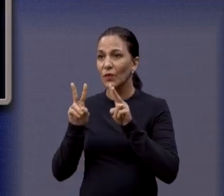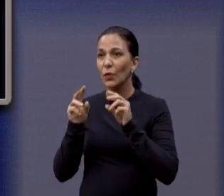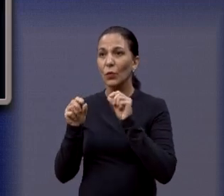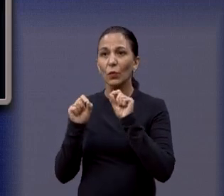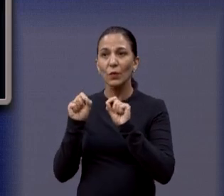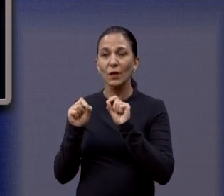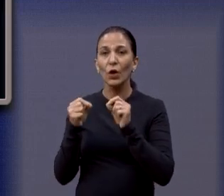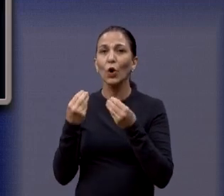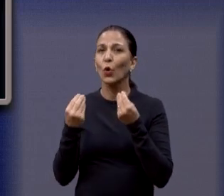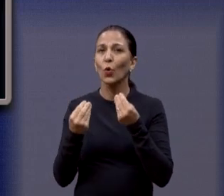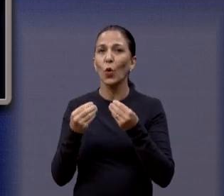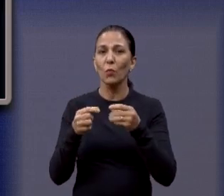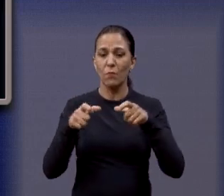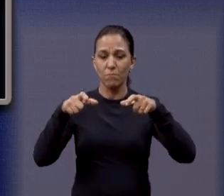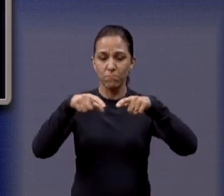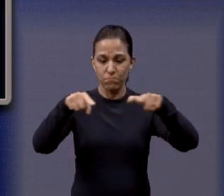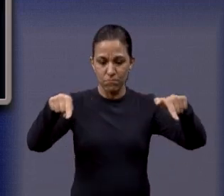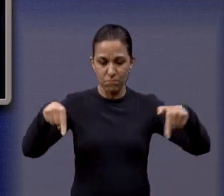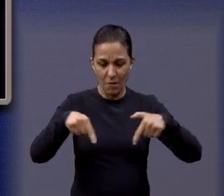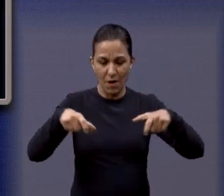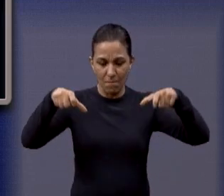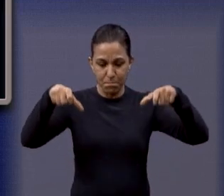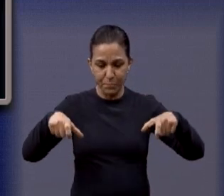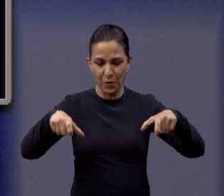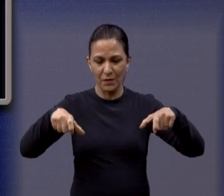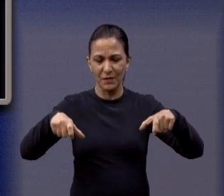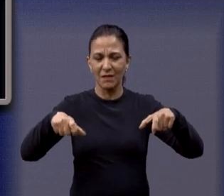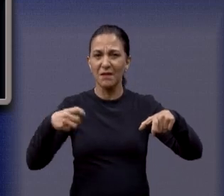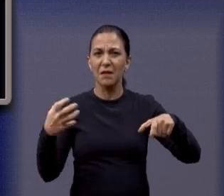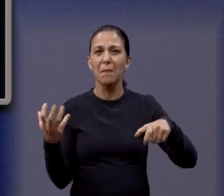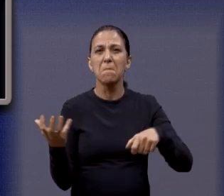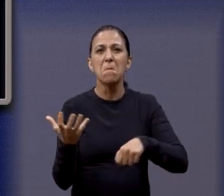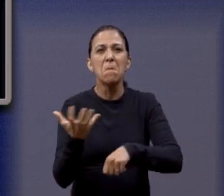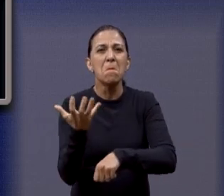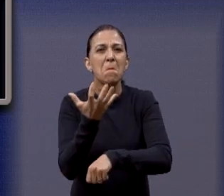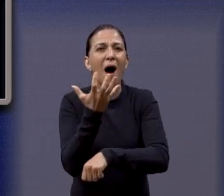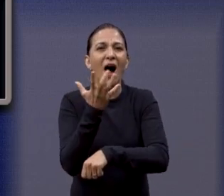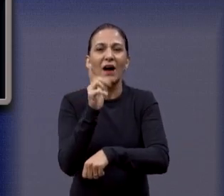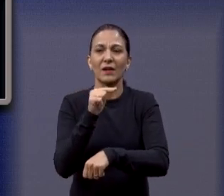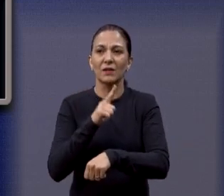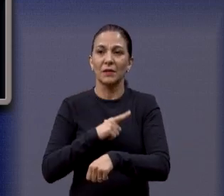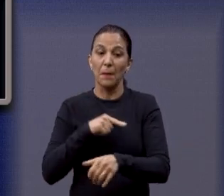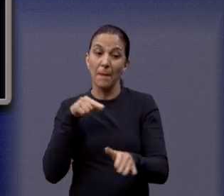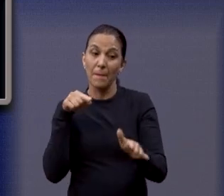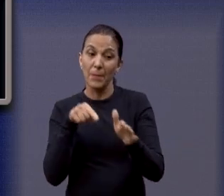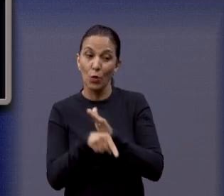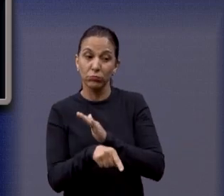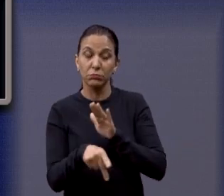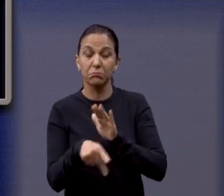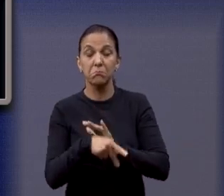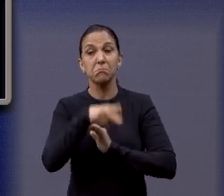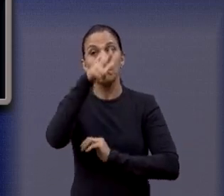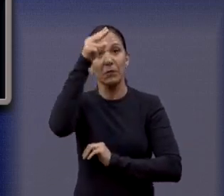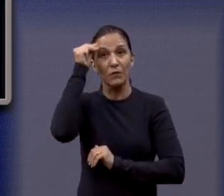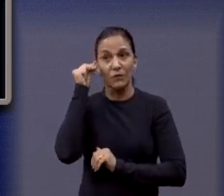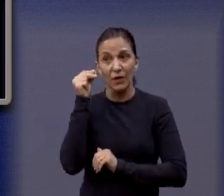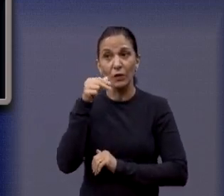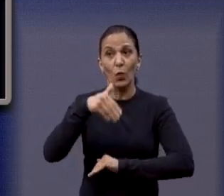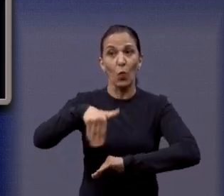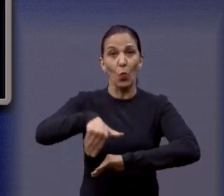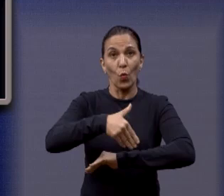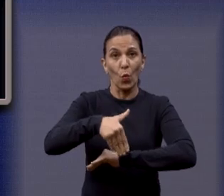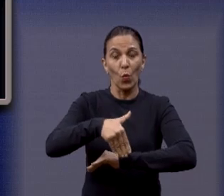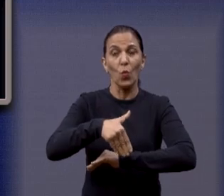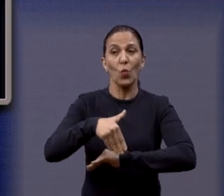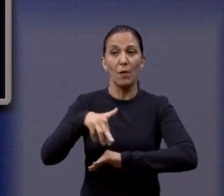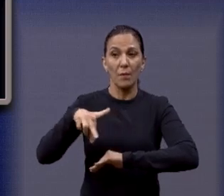não sabe como, porque o campo também está completamente tomado de mato. E queria perguntar também para o prefeito, aqui nessa rua que